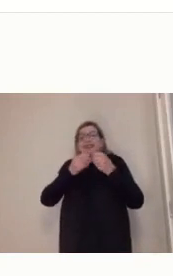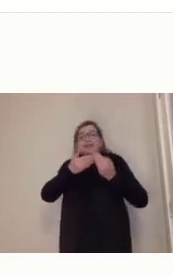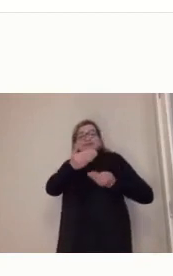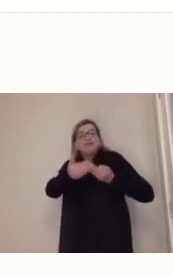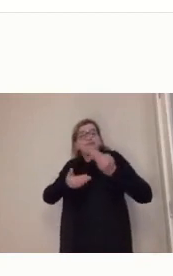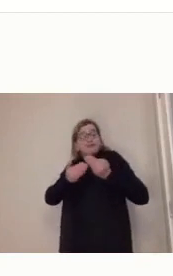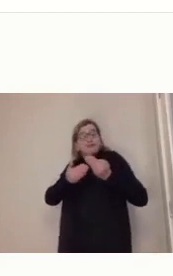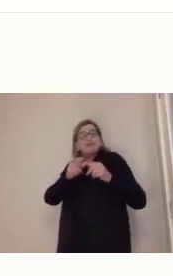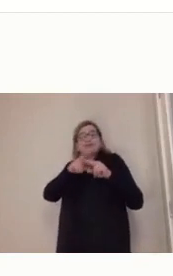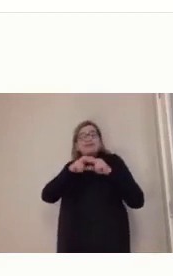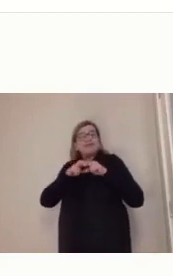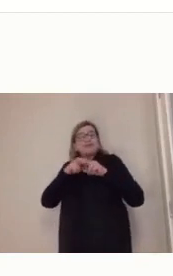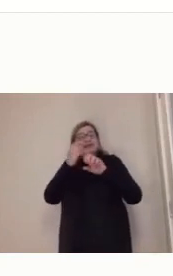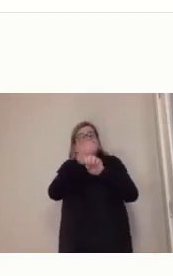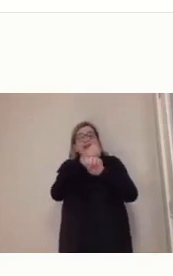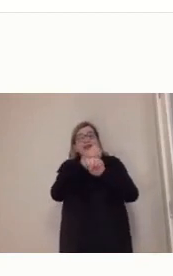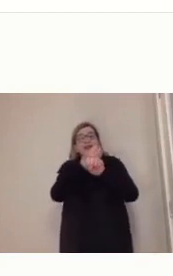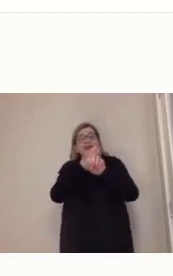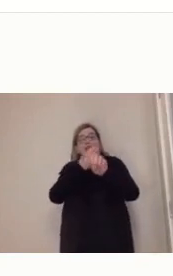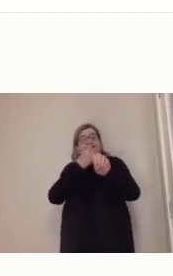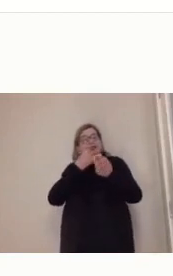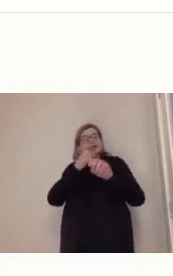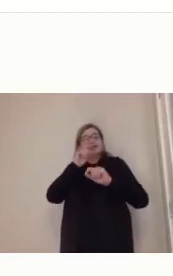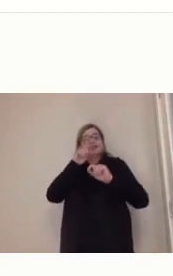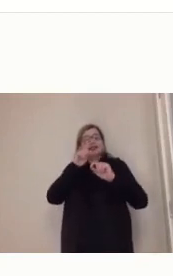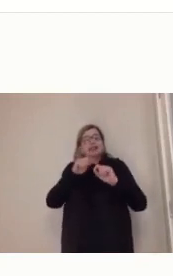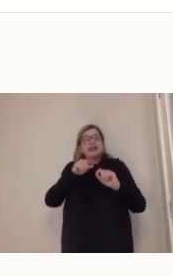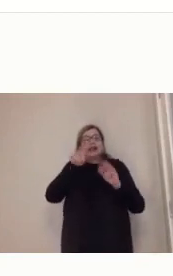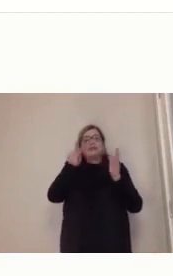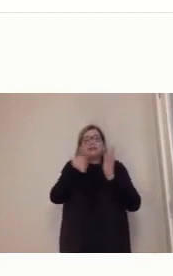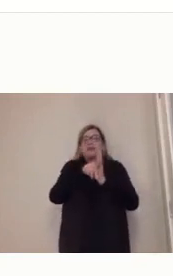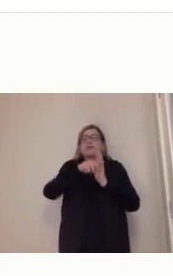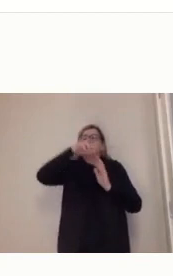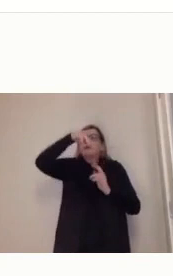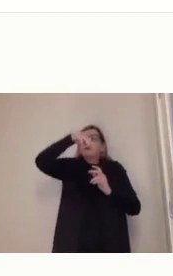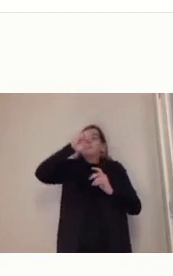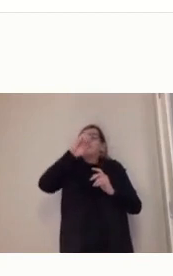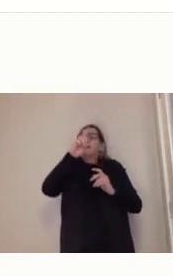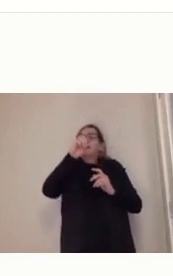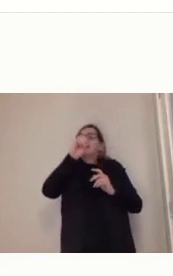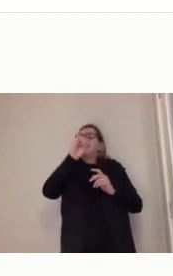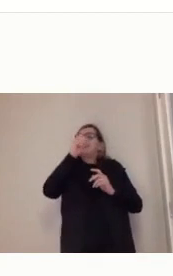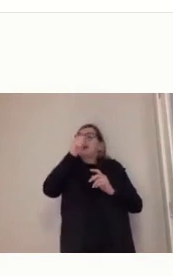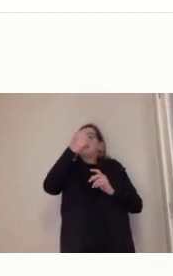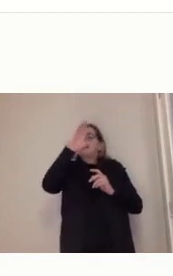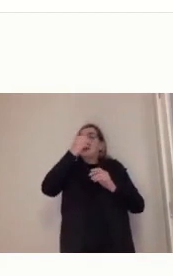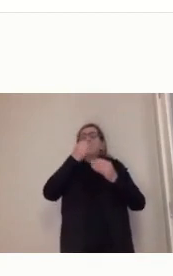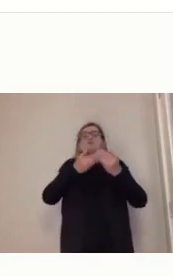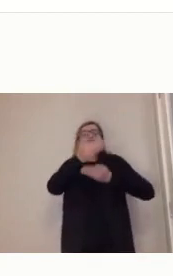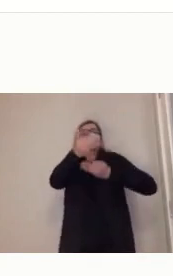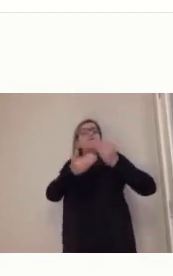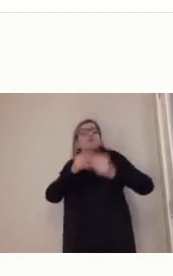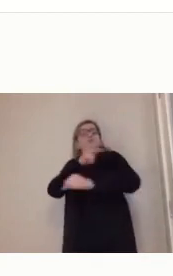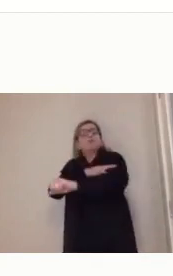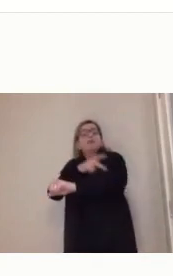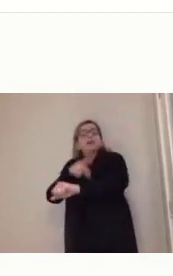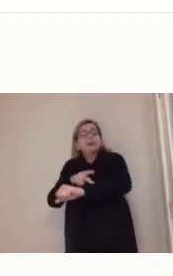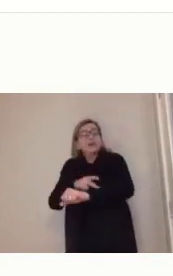tá? E ela é mediada também pelas tecnologias. Mas a tecnologia não é o